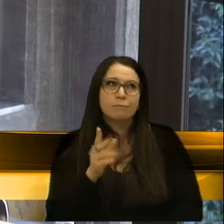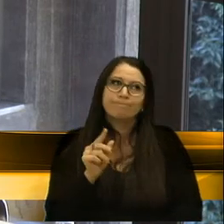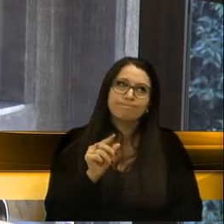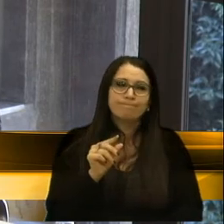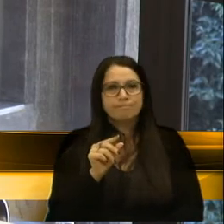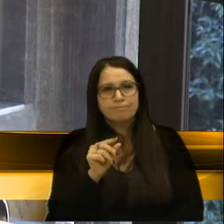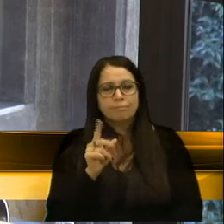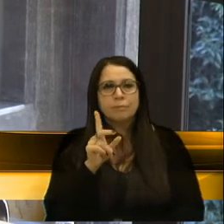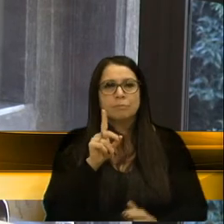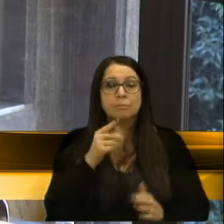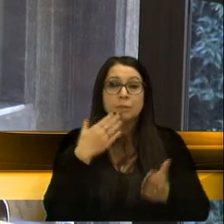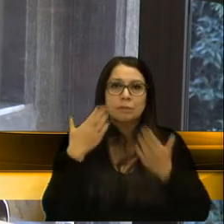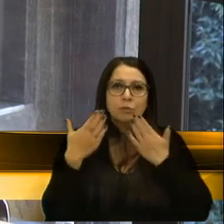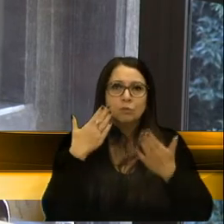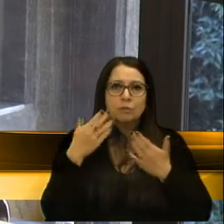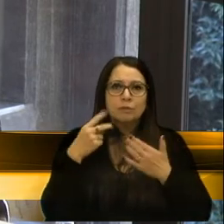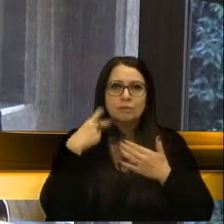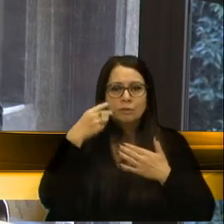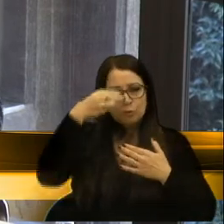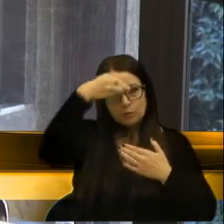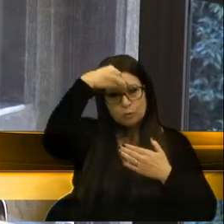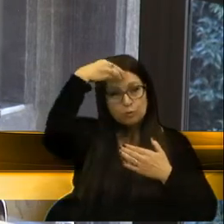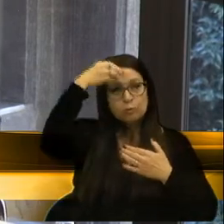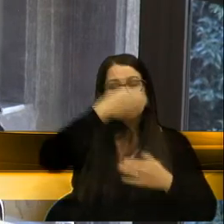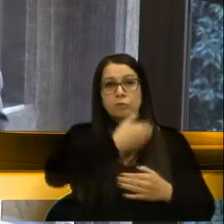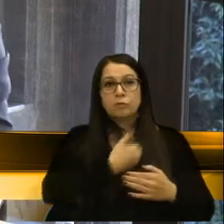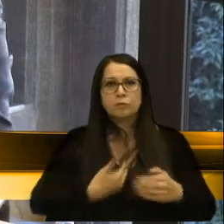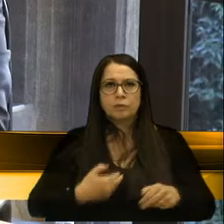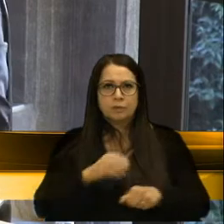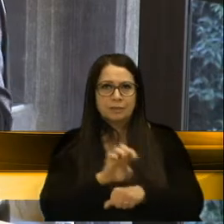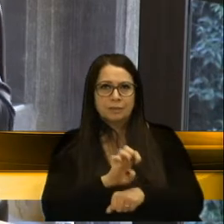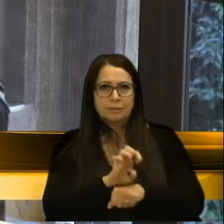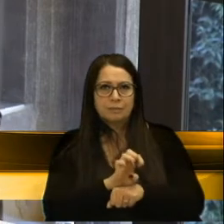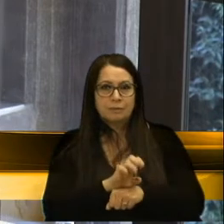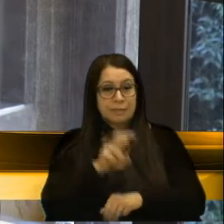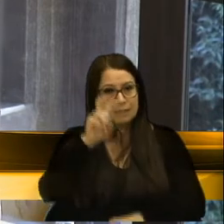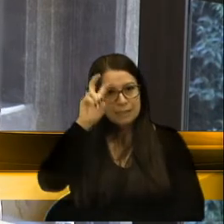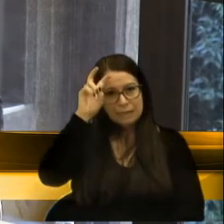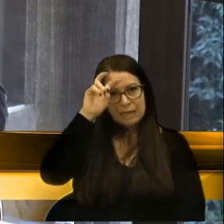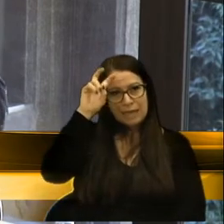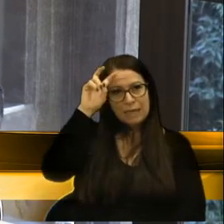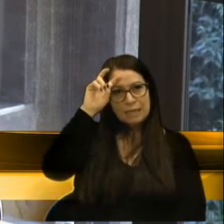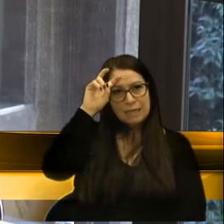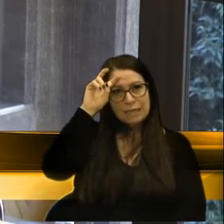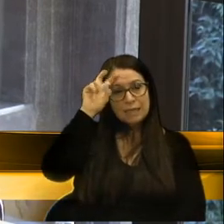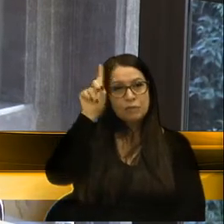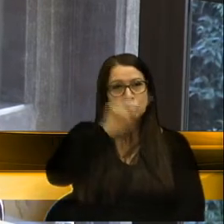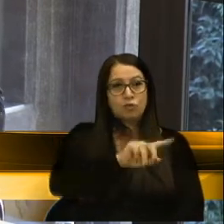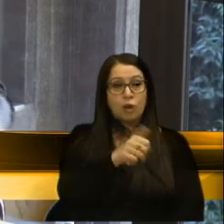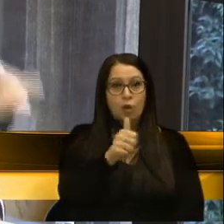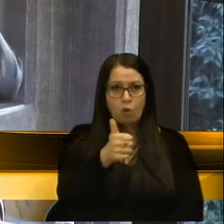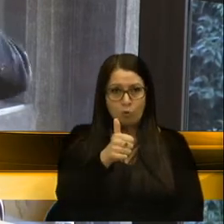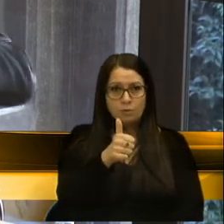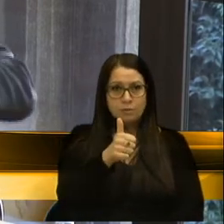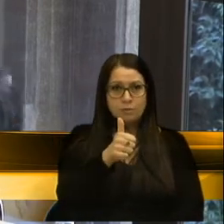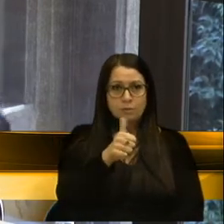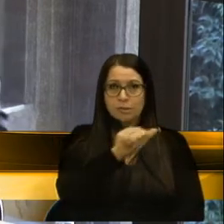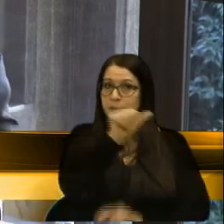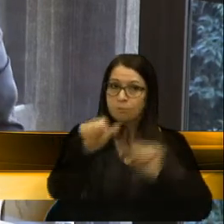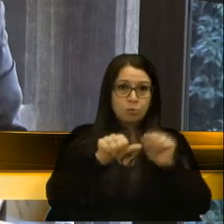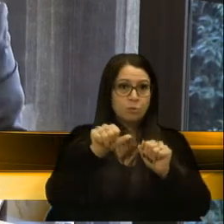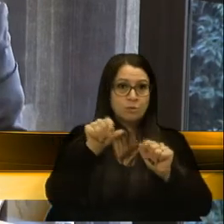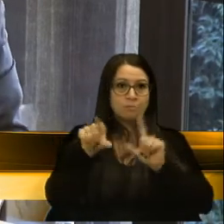o meu questionamento, vereador Kiko. que o governador do Estado, na quinta-feira, dia 11, ele muda os